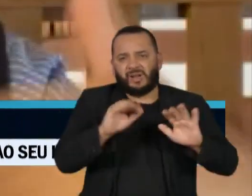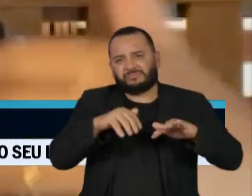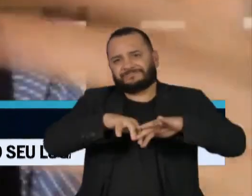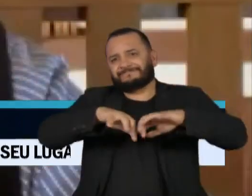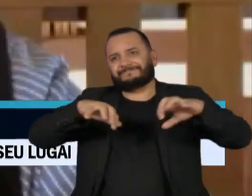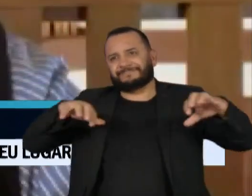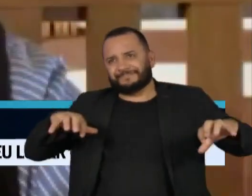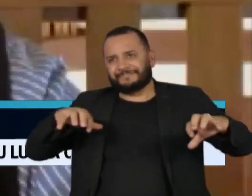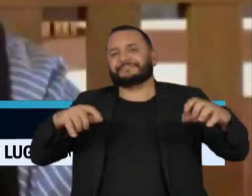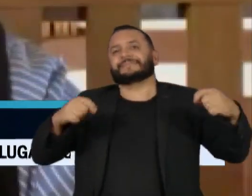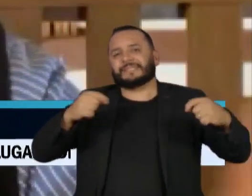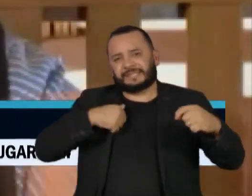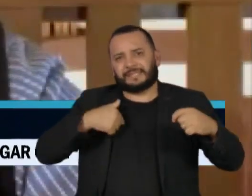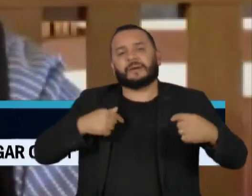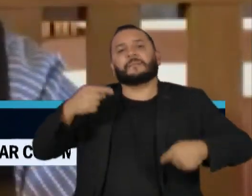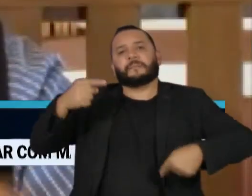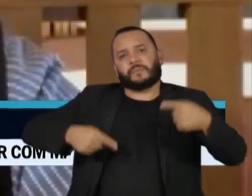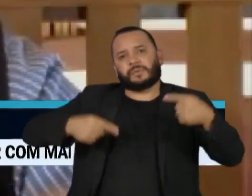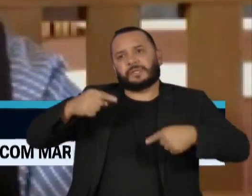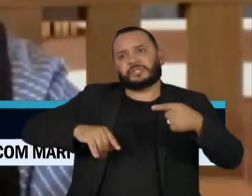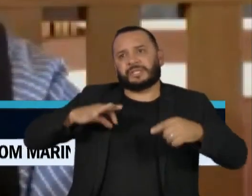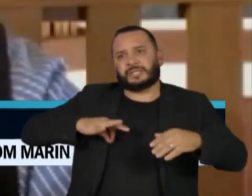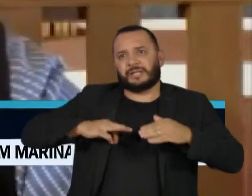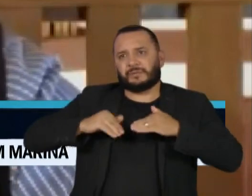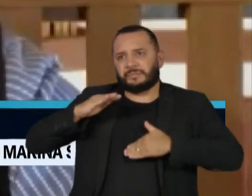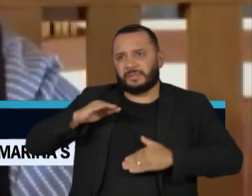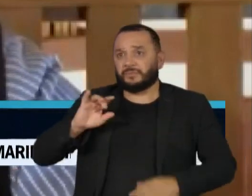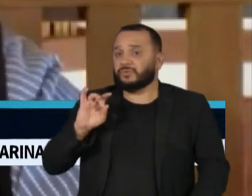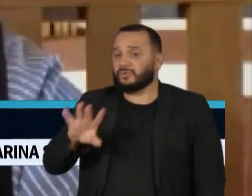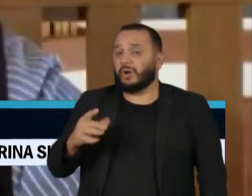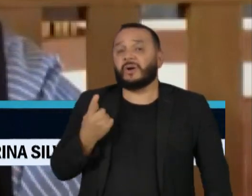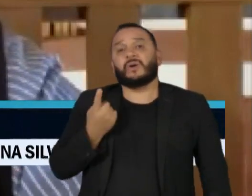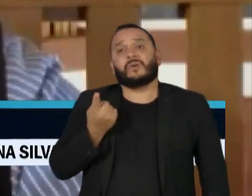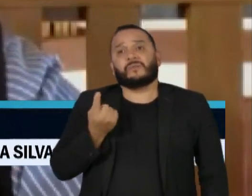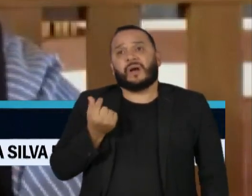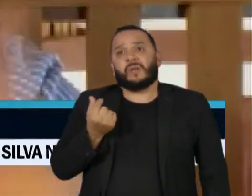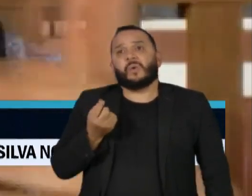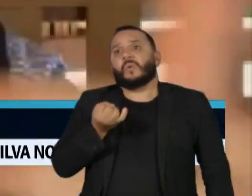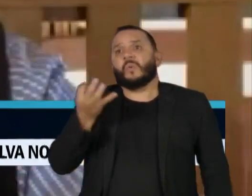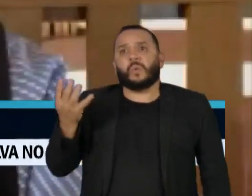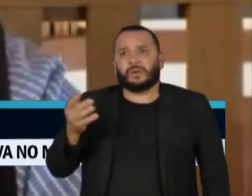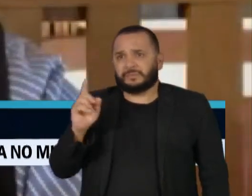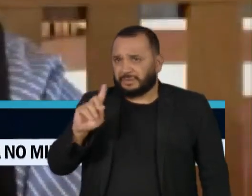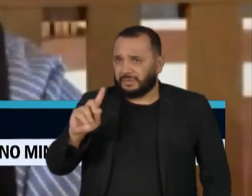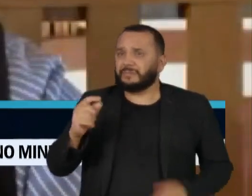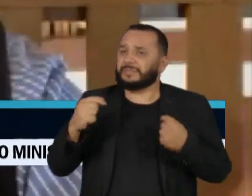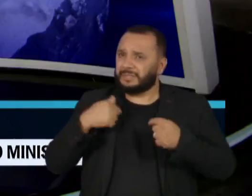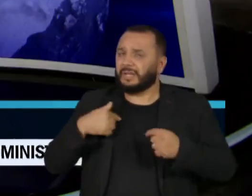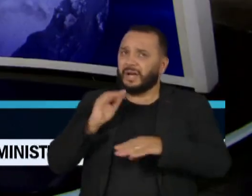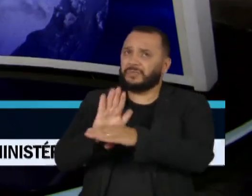estabelece uma política de salário mínimo. Não é só o valor, o importante é você dar dignidade para o cidadão.